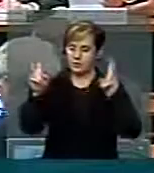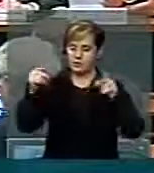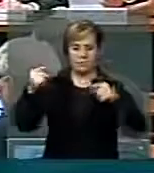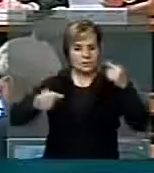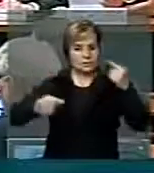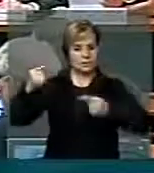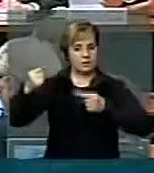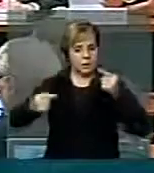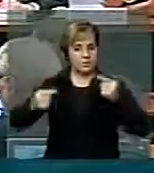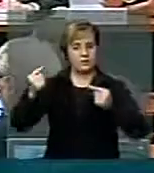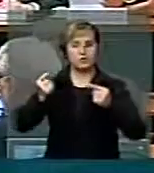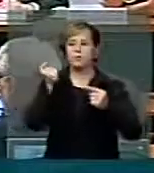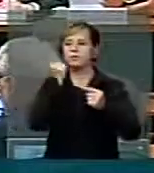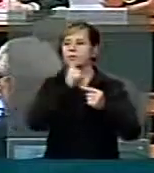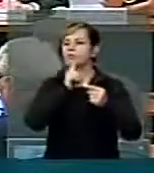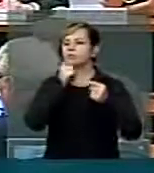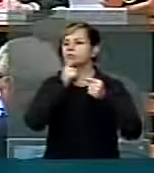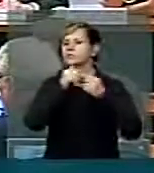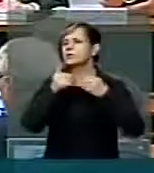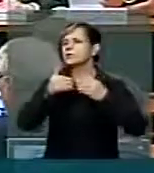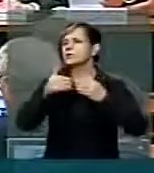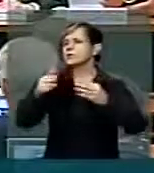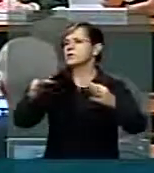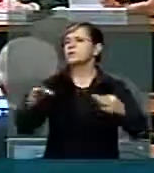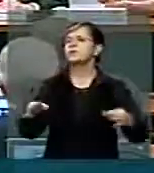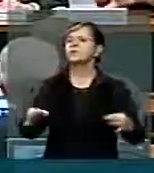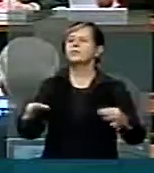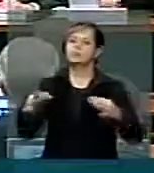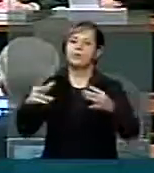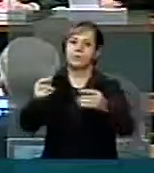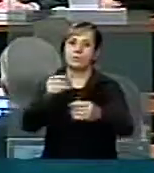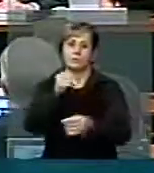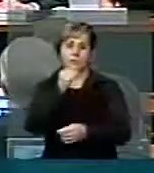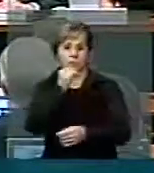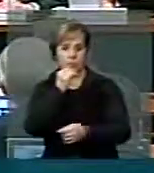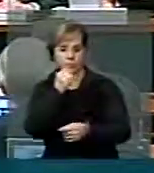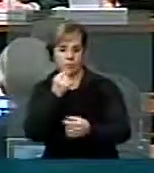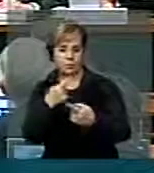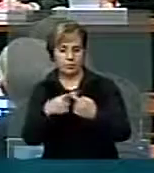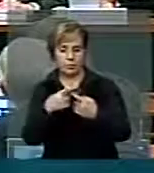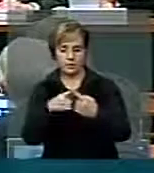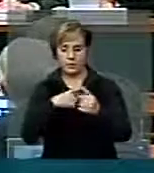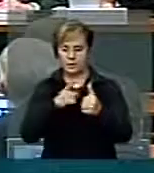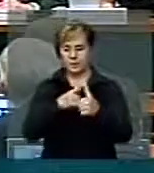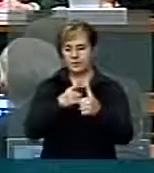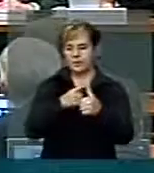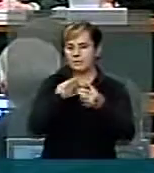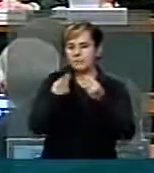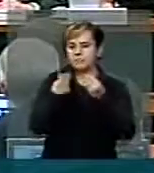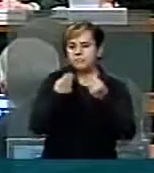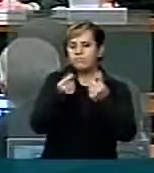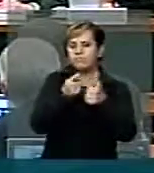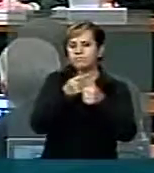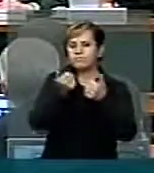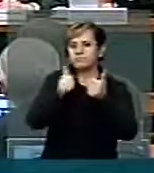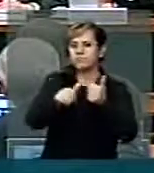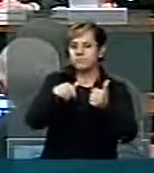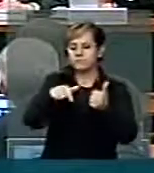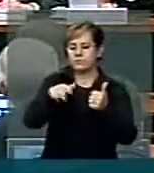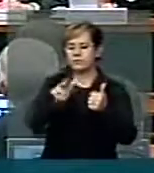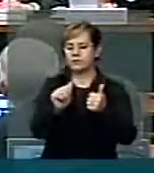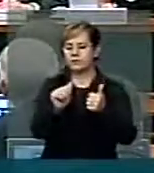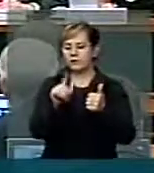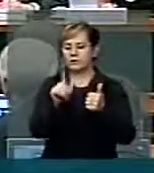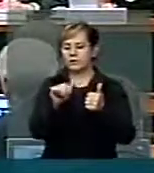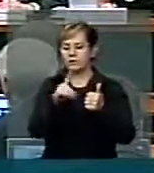porque nós temos aí a questão da qualidade, demonstrado o quanto é importante, temos a questão da